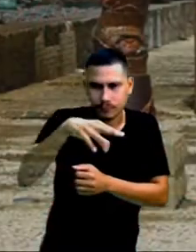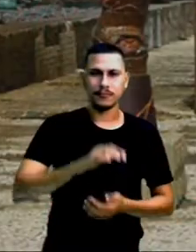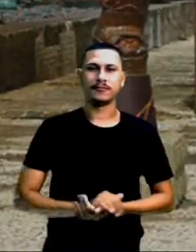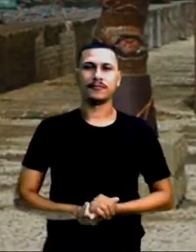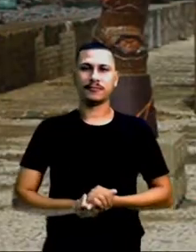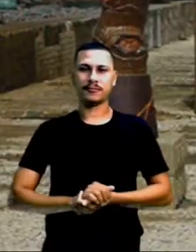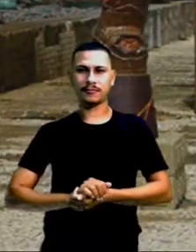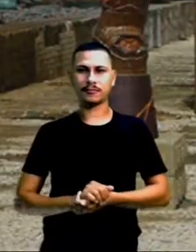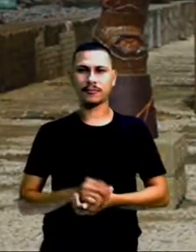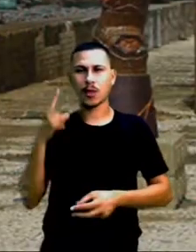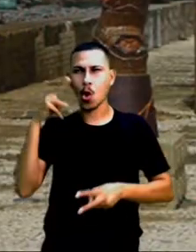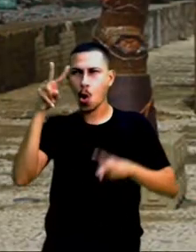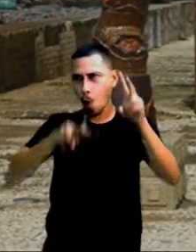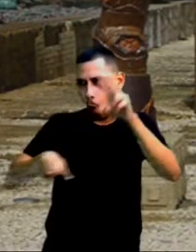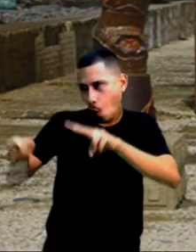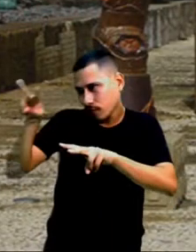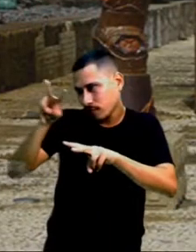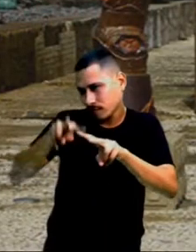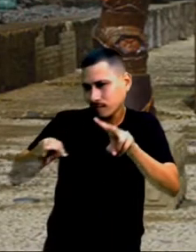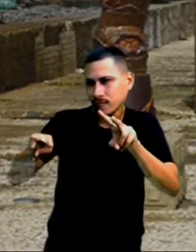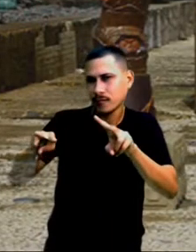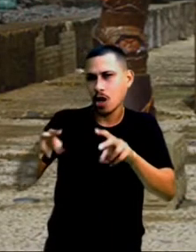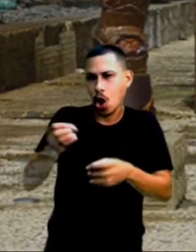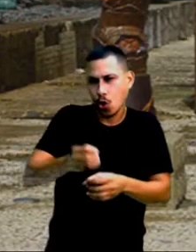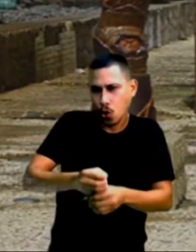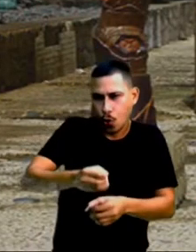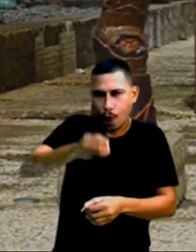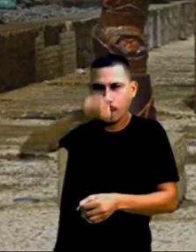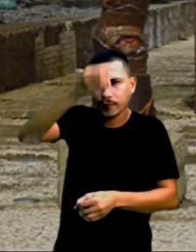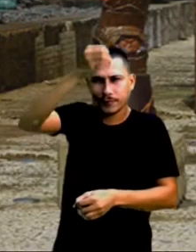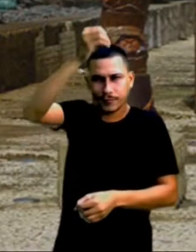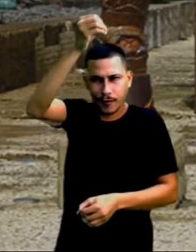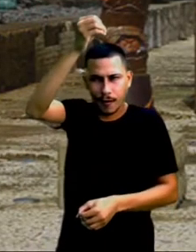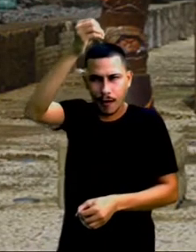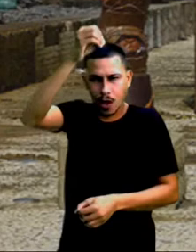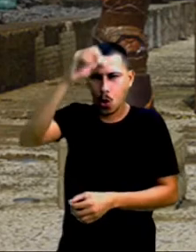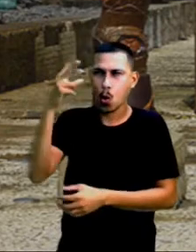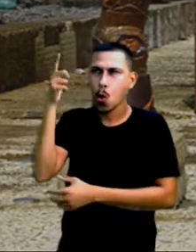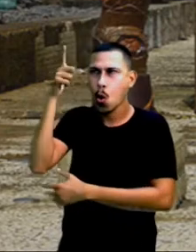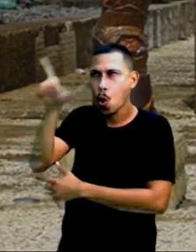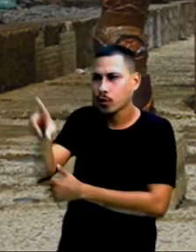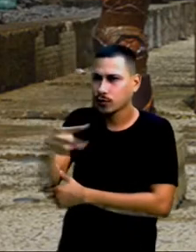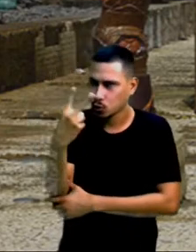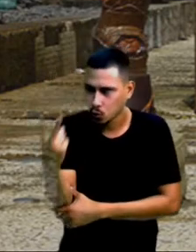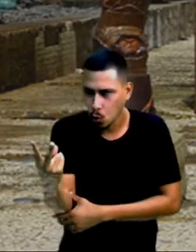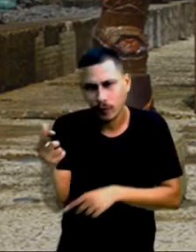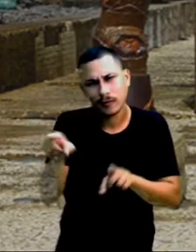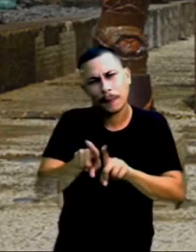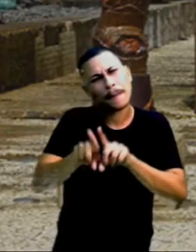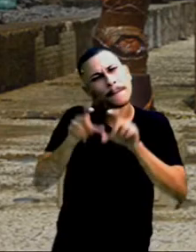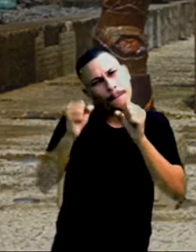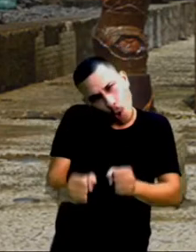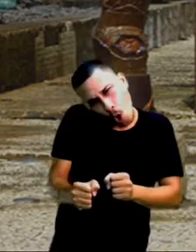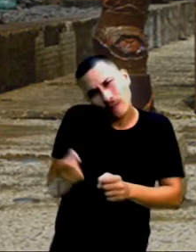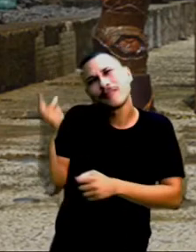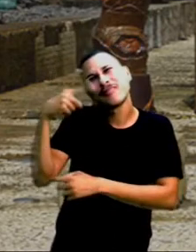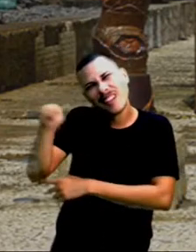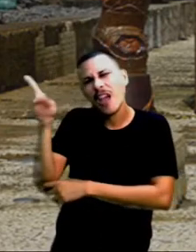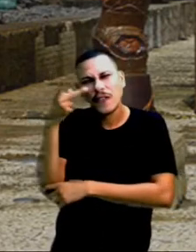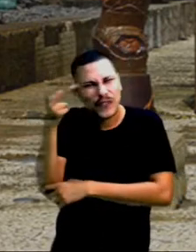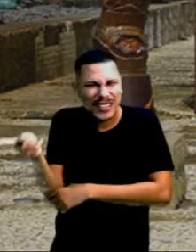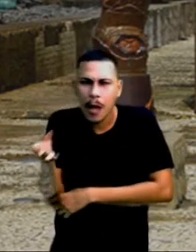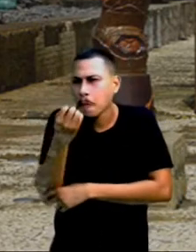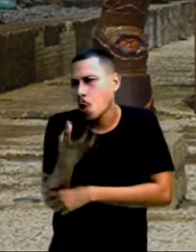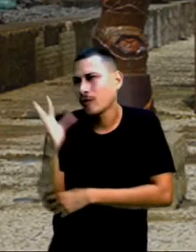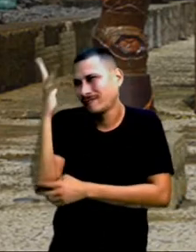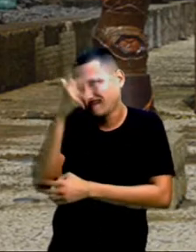Aqui são obras do parque A Torre de Cristal E outras duas obras aqui Vale muito a pena ver esse lugar, gente É muito